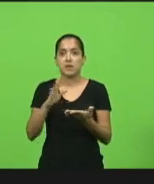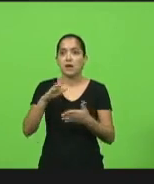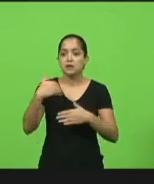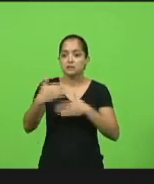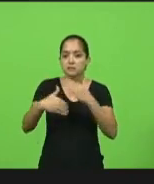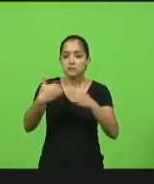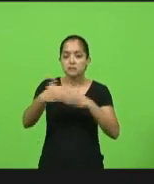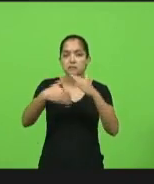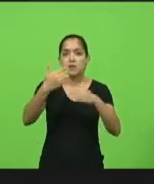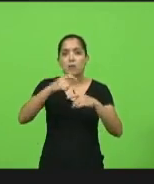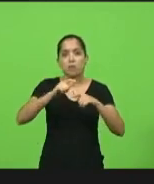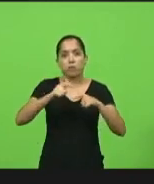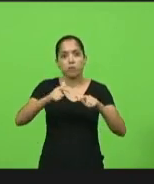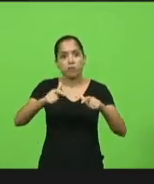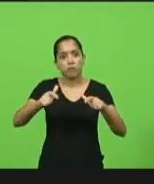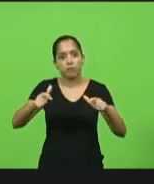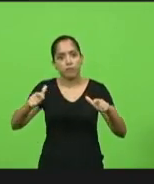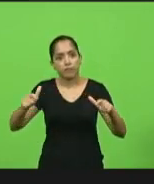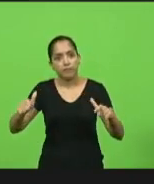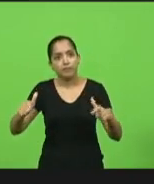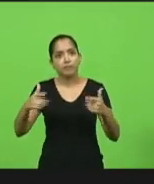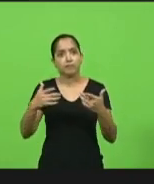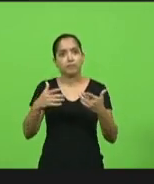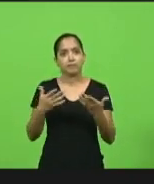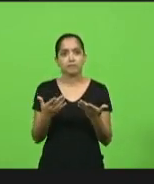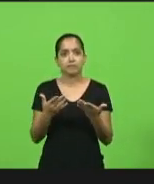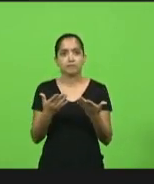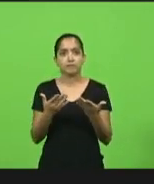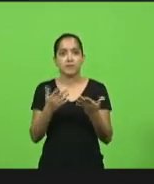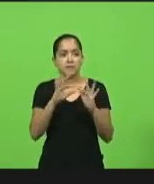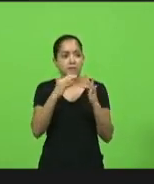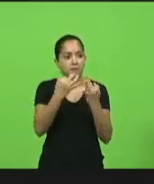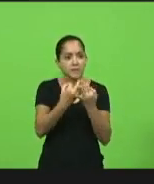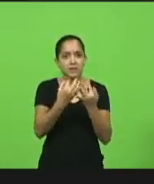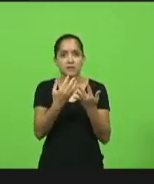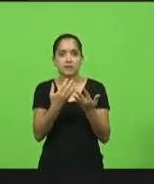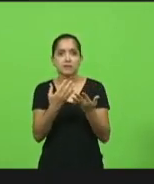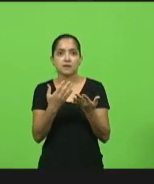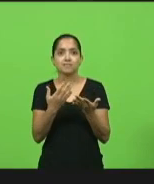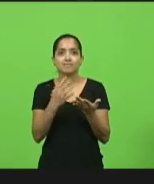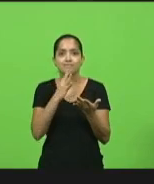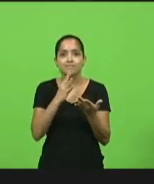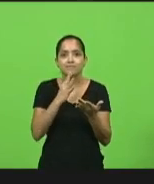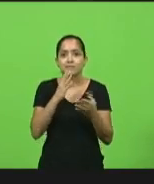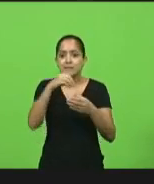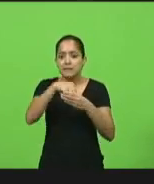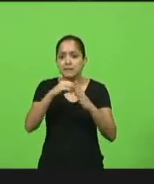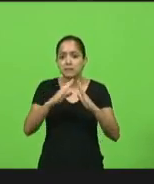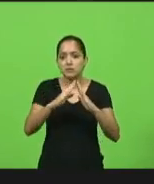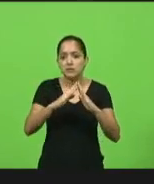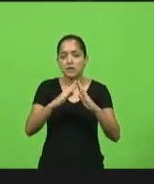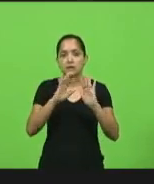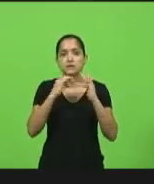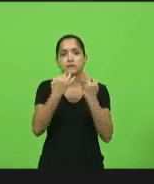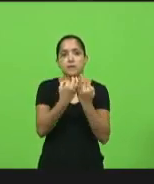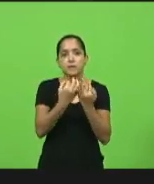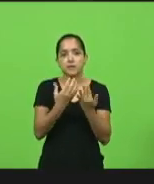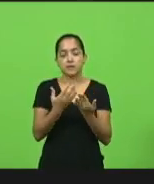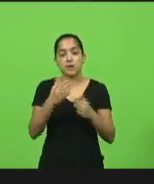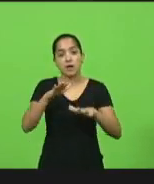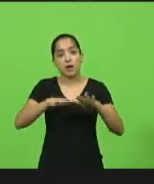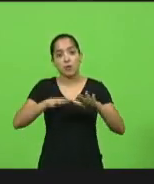a ficar com pessoas mais próximas. meses depois, dentro da nossa casa. Em alguns casos,